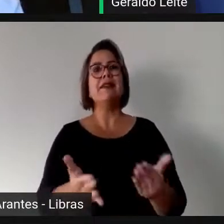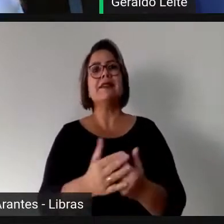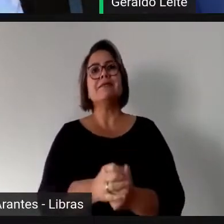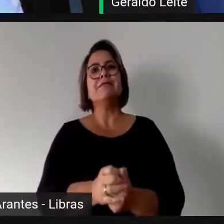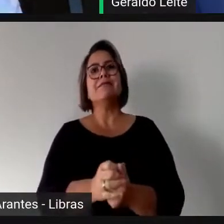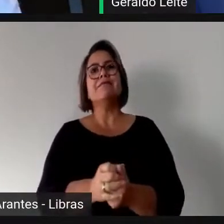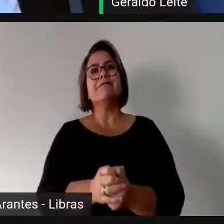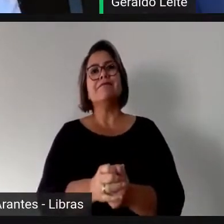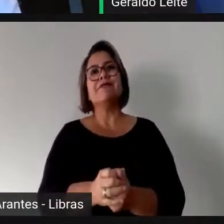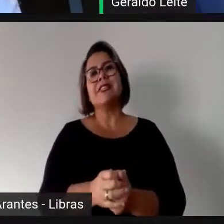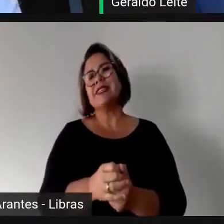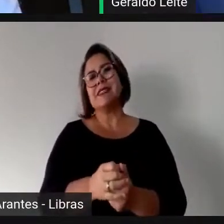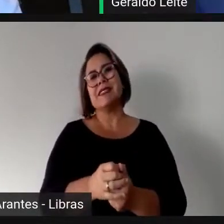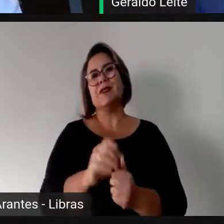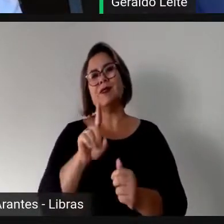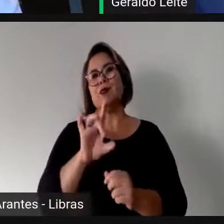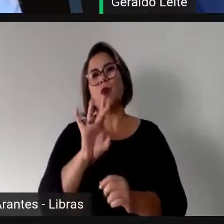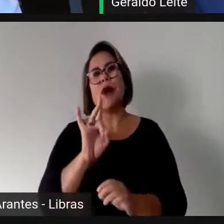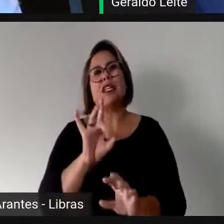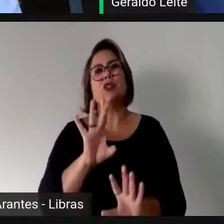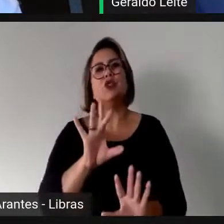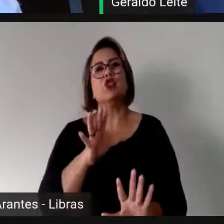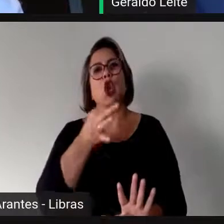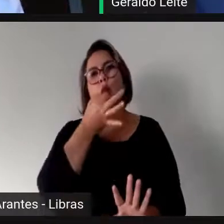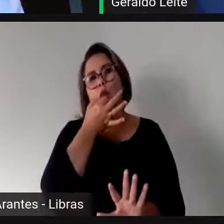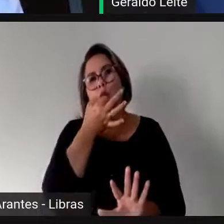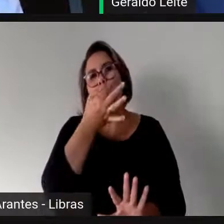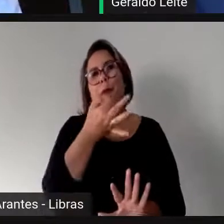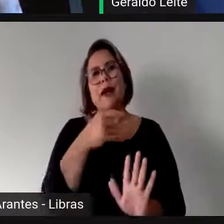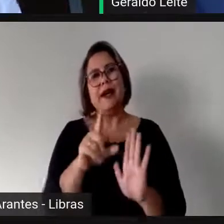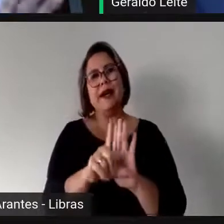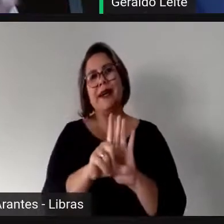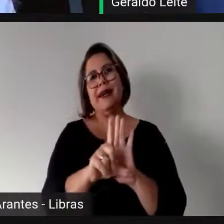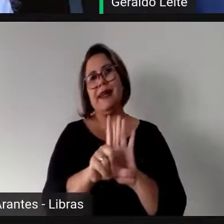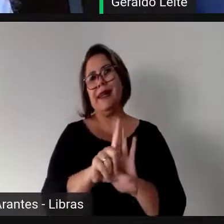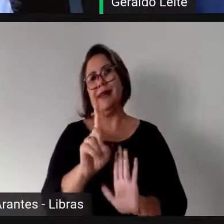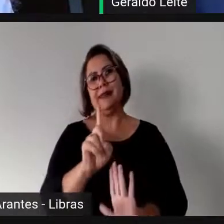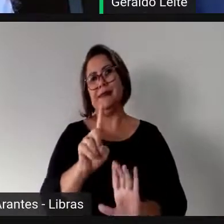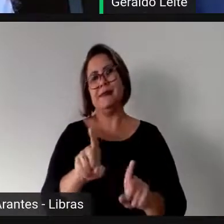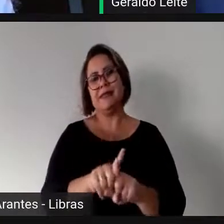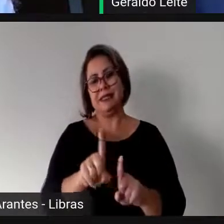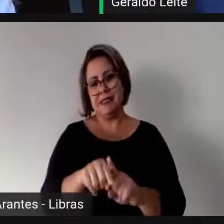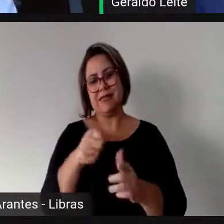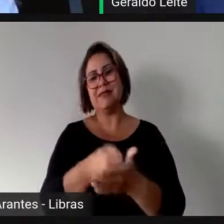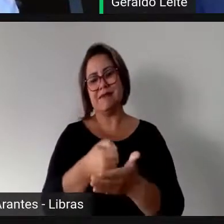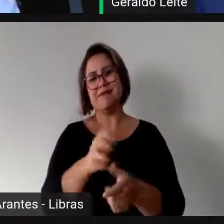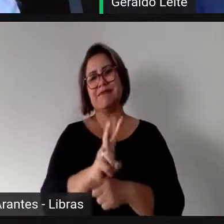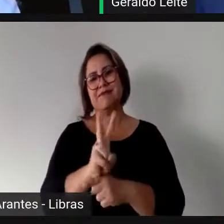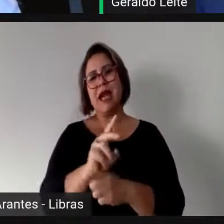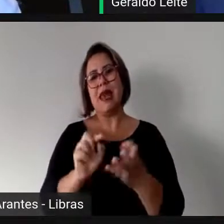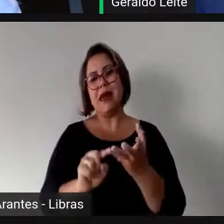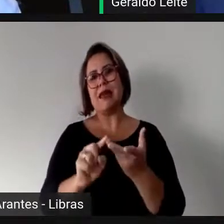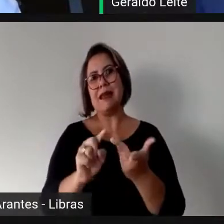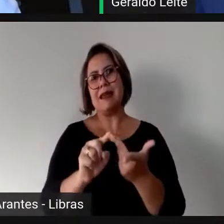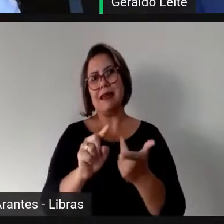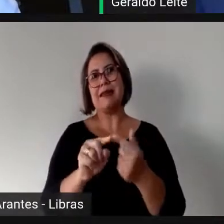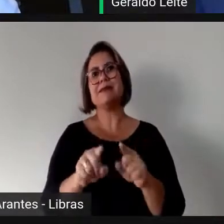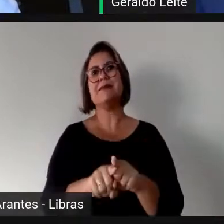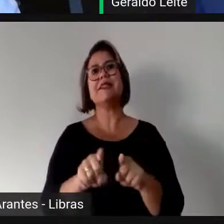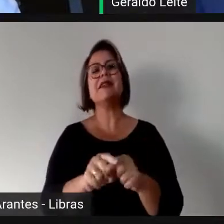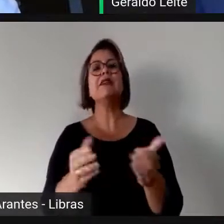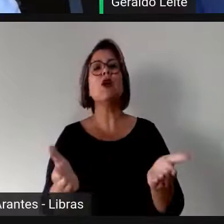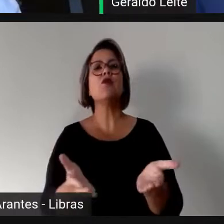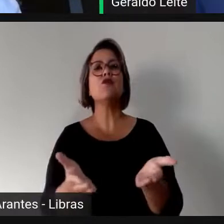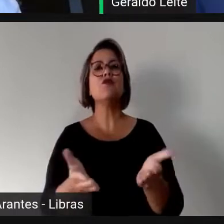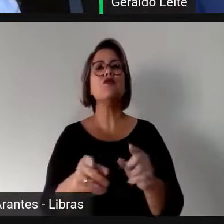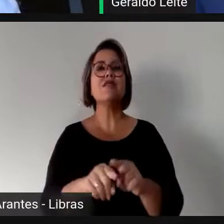não basta, não é uma mera questão legal, né, e só para encerrar, eu queria lembrar ainda que esse ano são